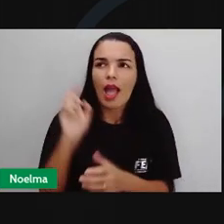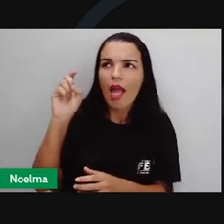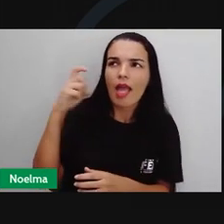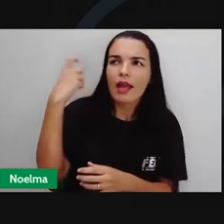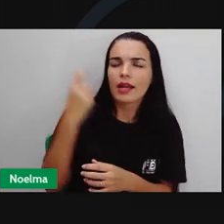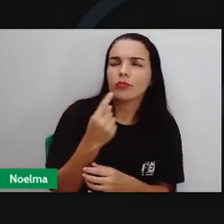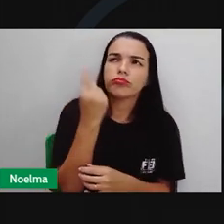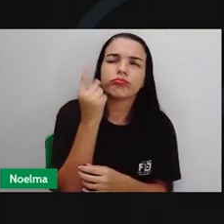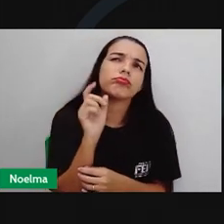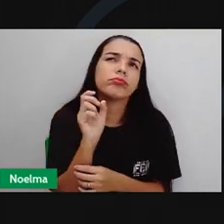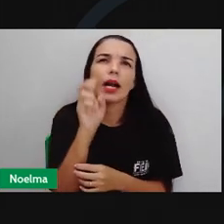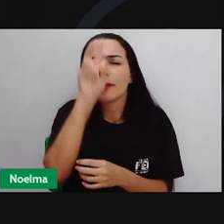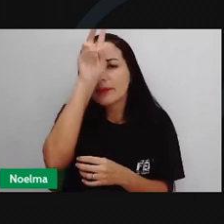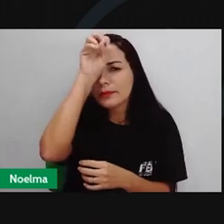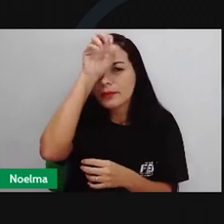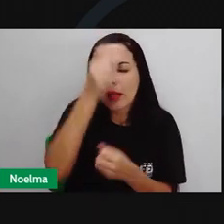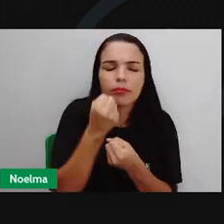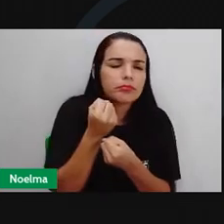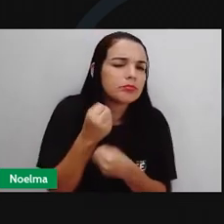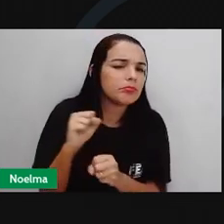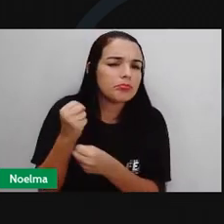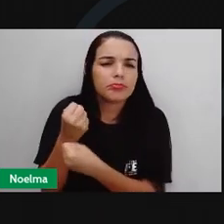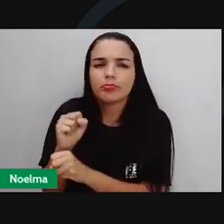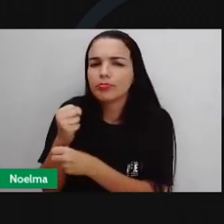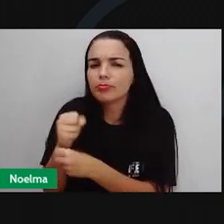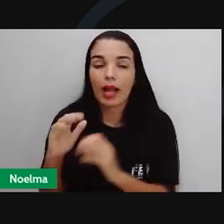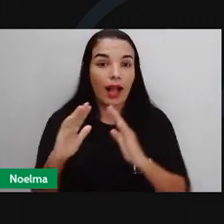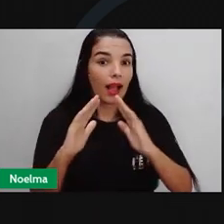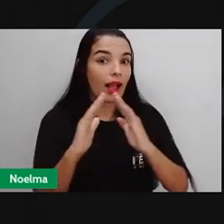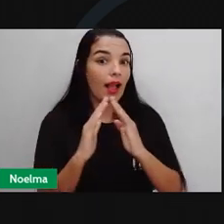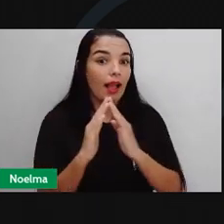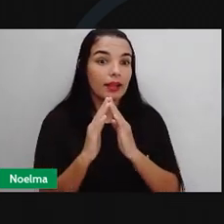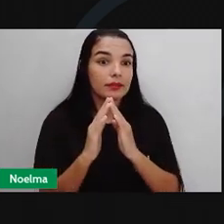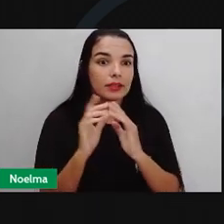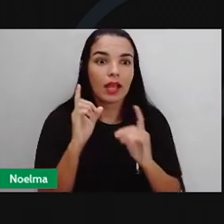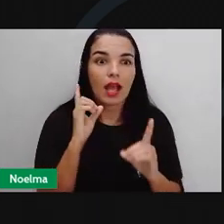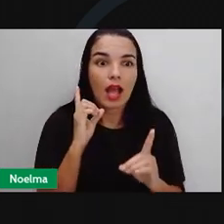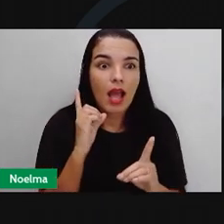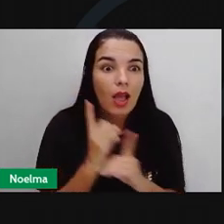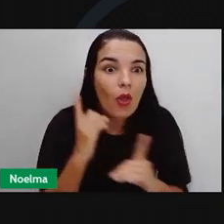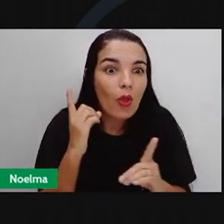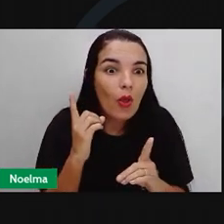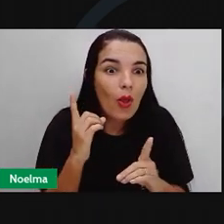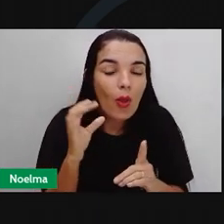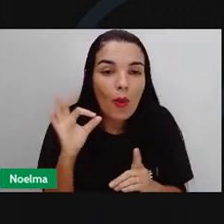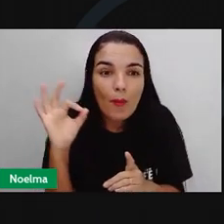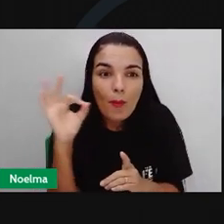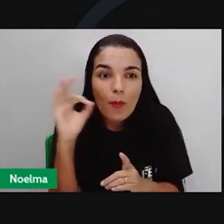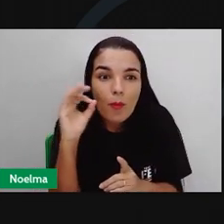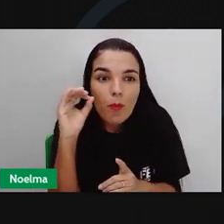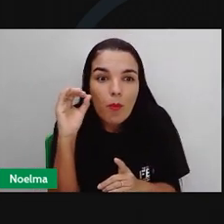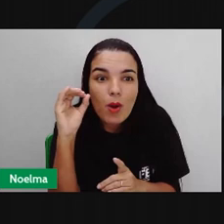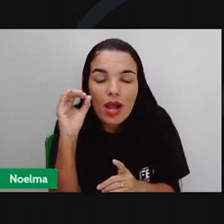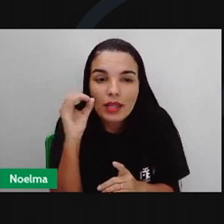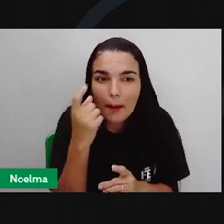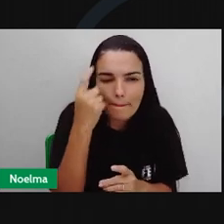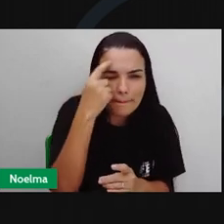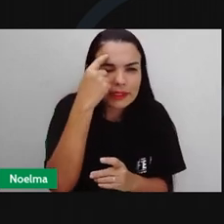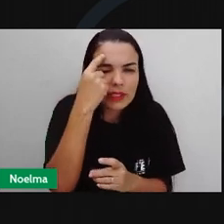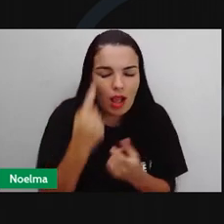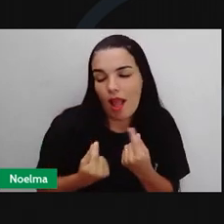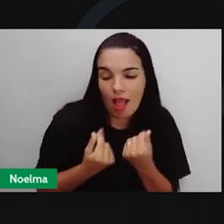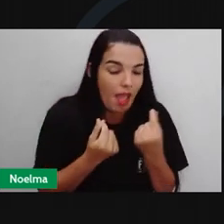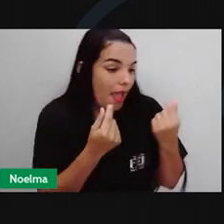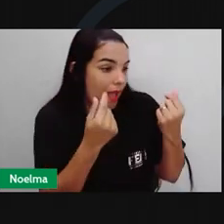baratinha que estava varrendo a casa e encontrou uma moeda. Achou que estava rica e já